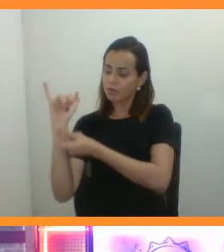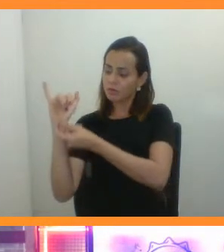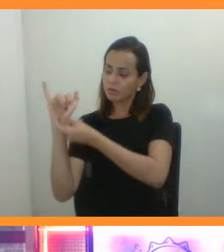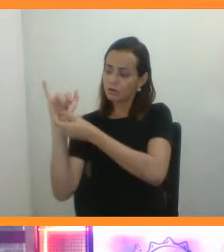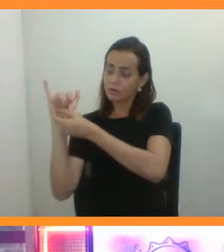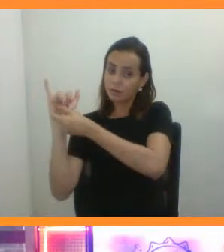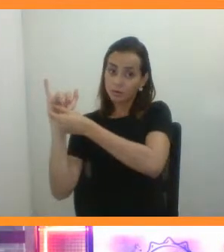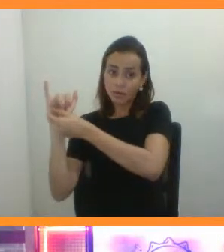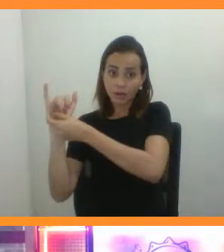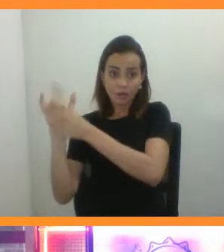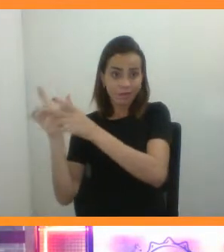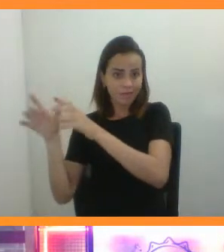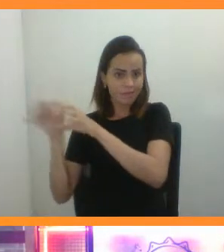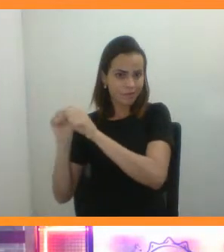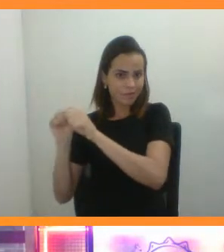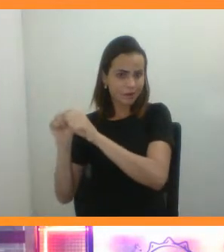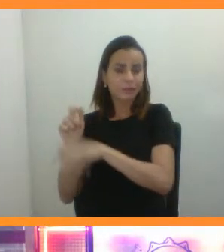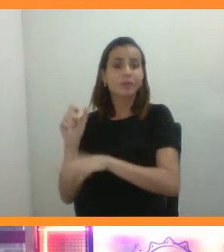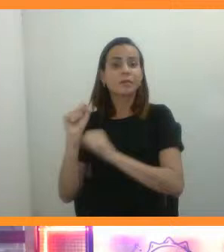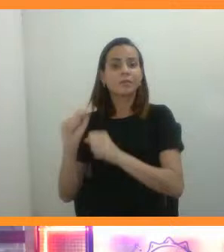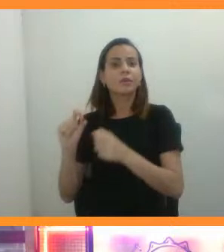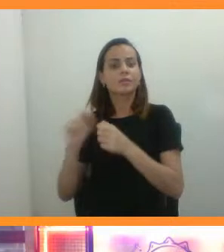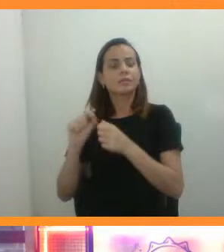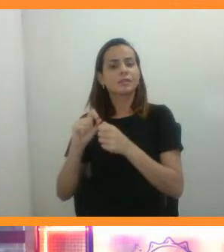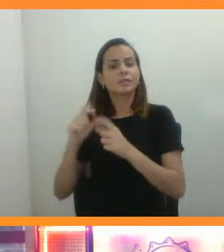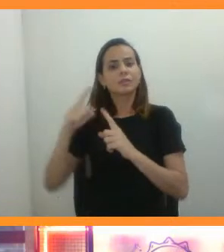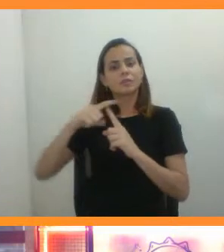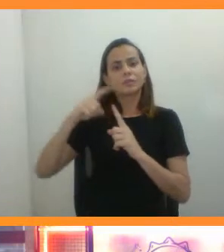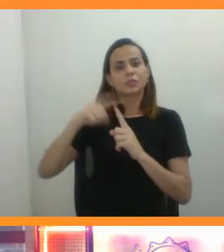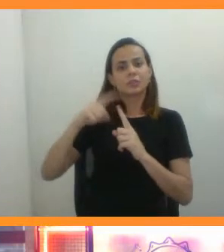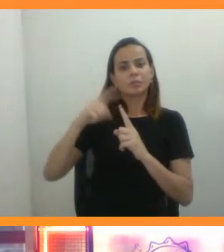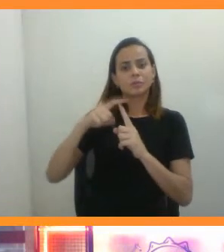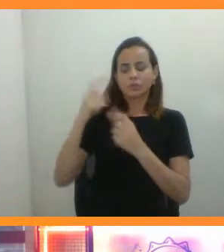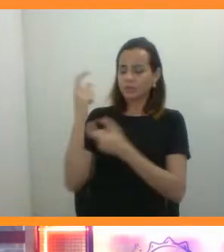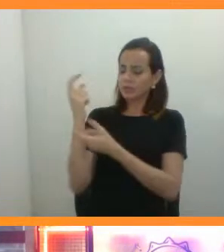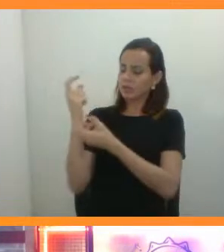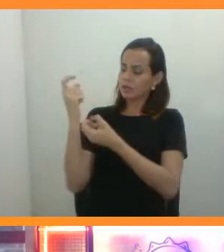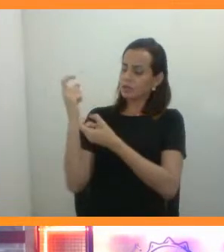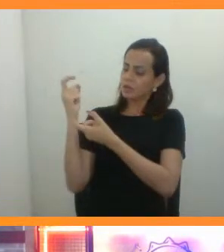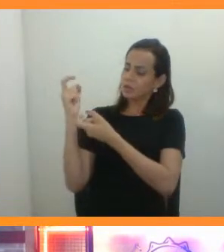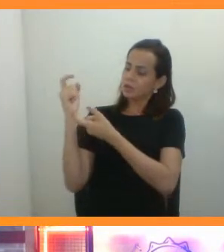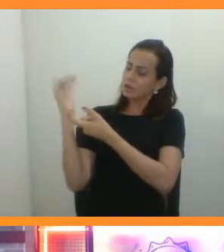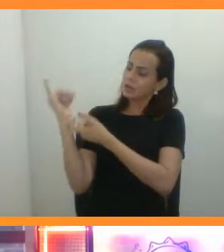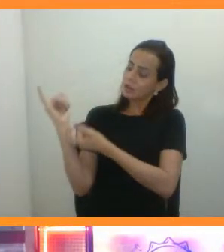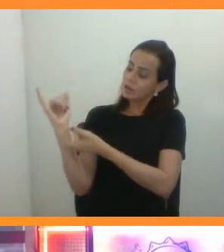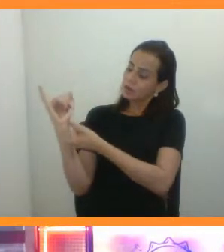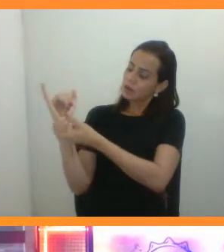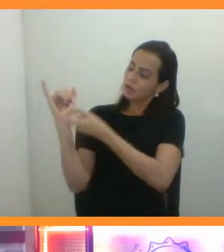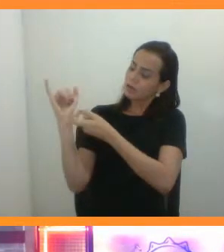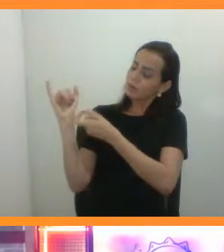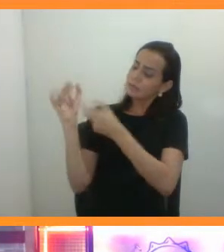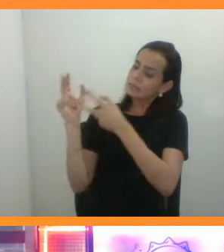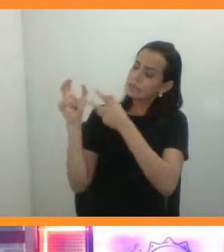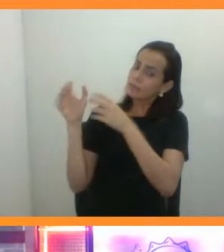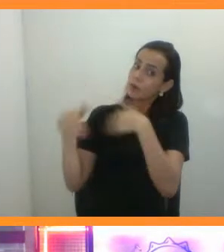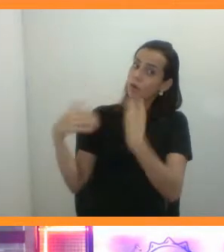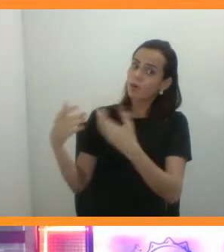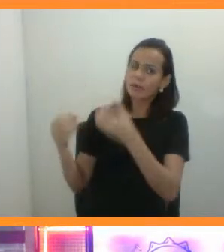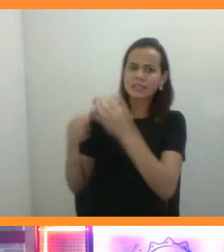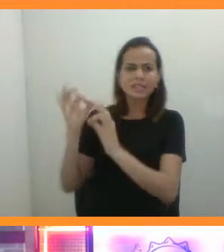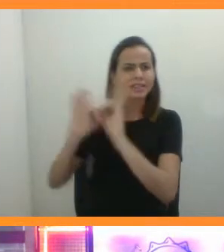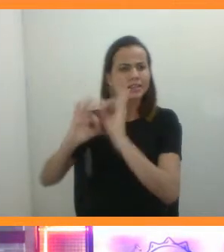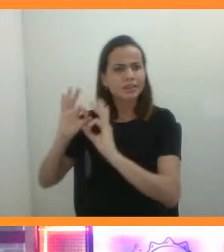você pode fazer um tipo de biópsia para conseguir identificar como é que está o estado geral e futuro